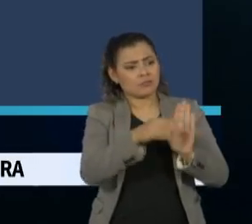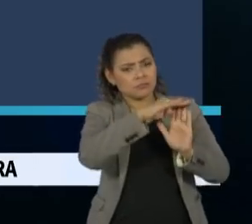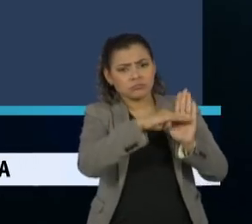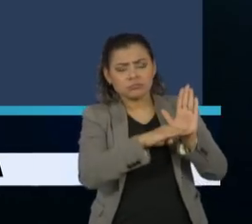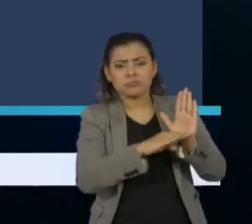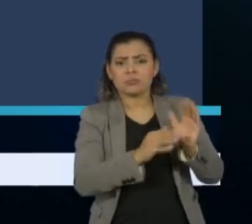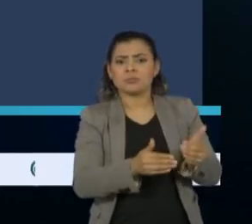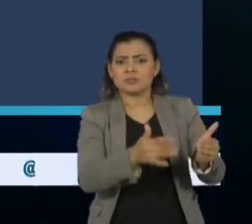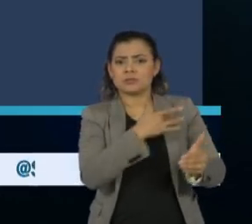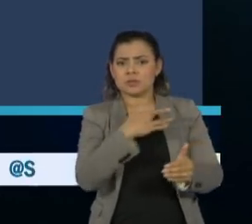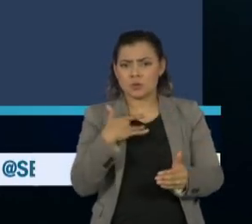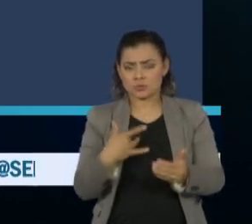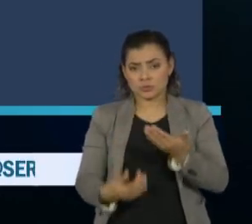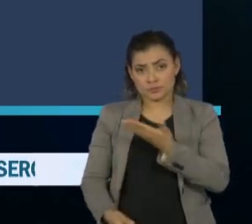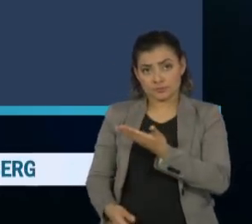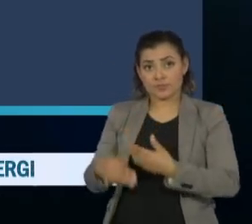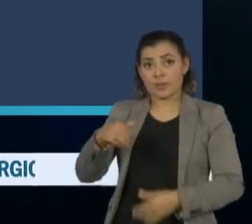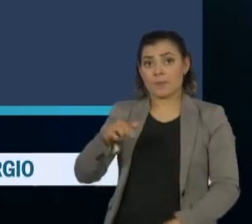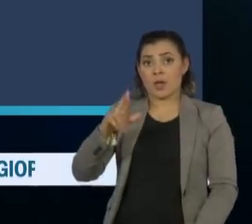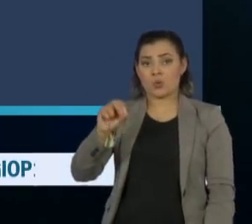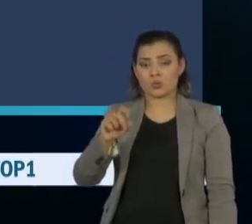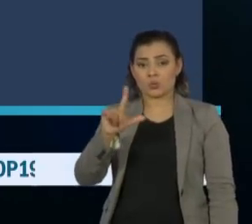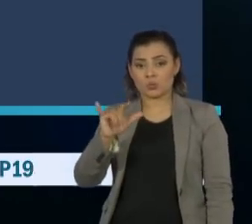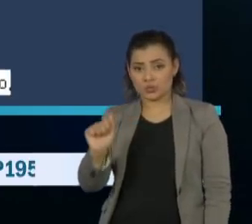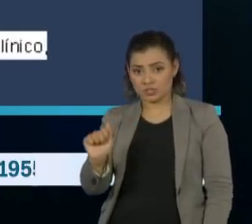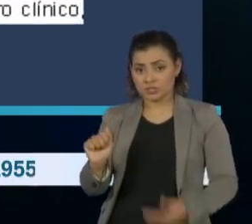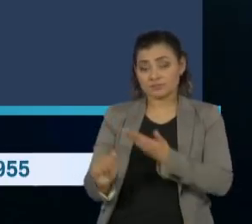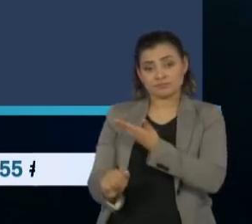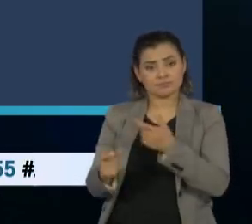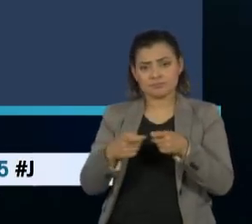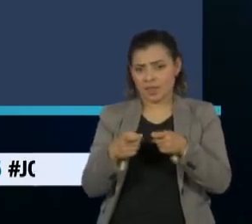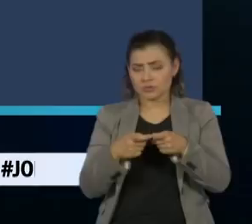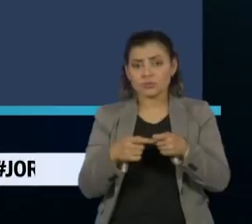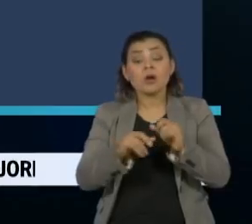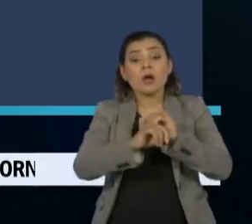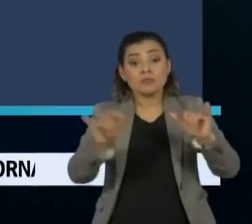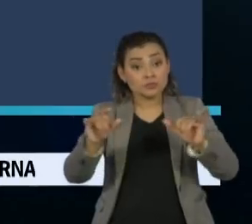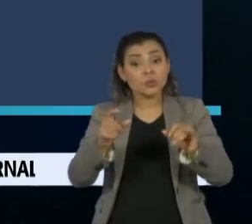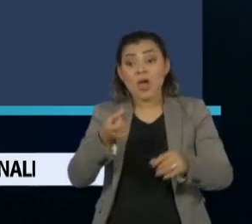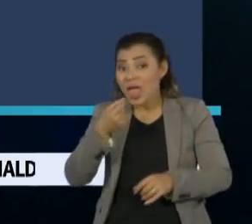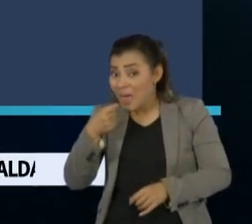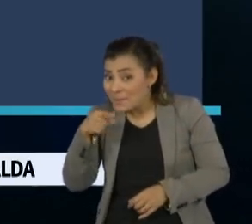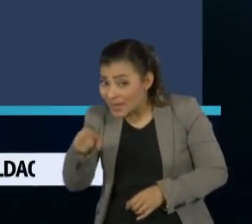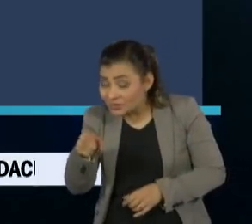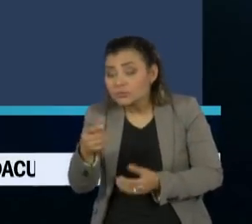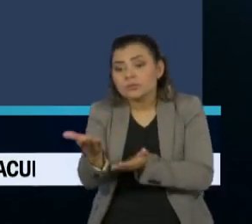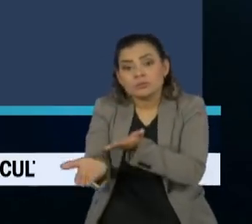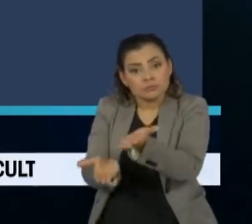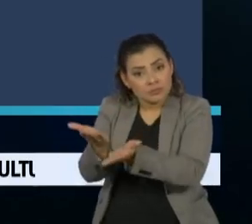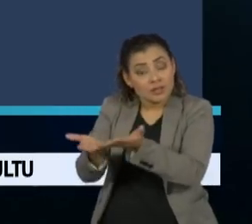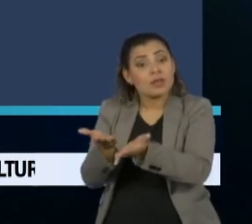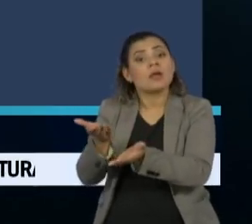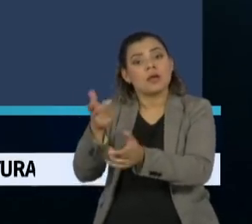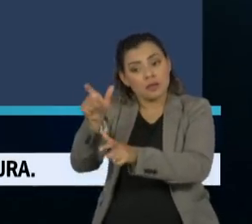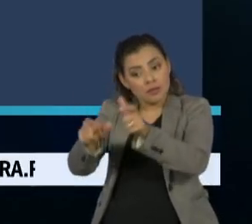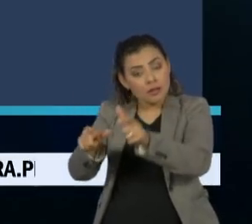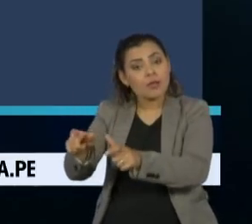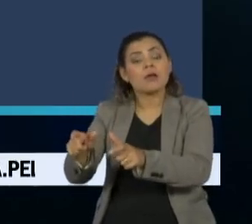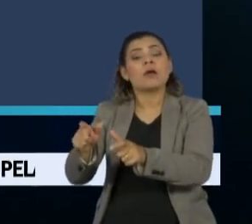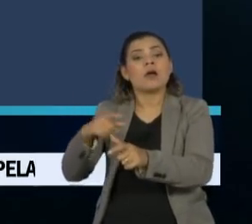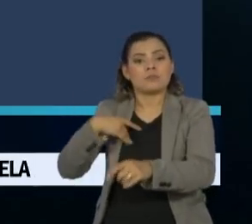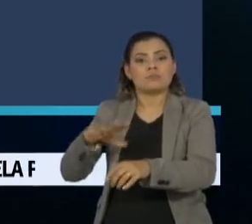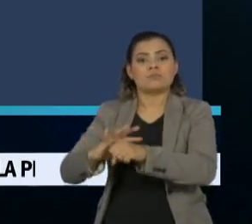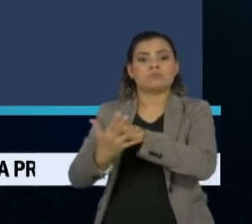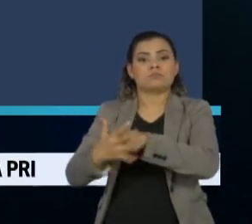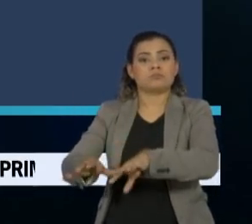Assinado pelo médico Mauro Luiz de Brito Ribeiro, o parecer deixa claro que as substâncias podem ser usadas em pacientes que tenham confirmado